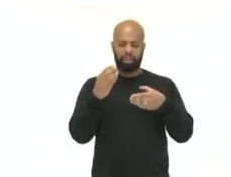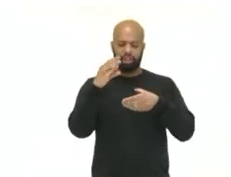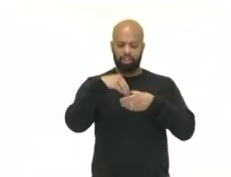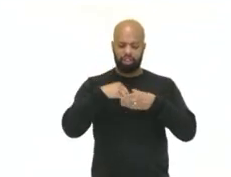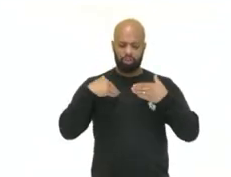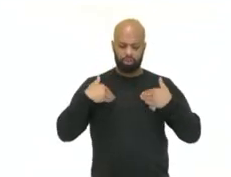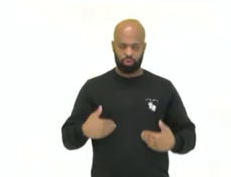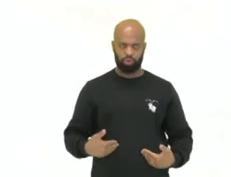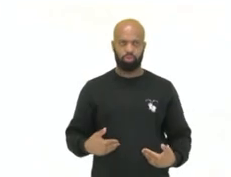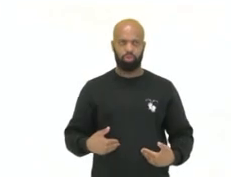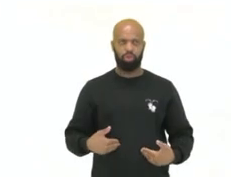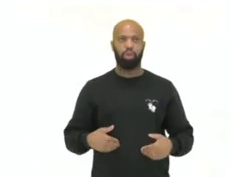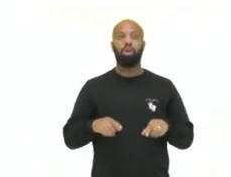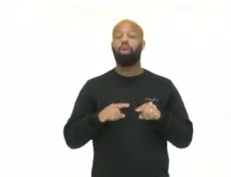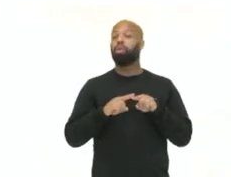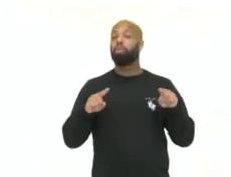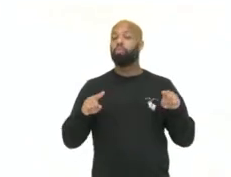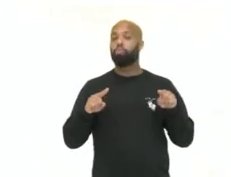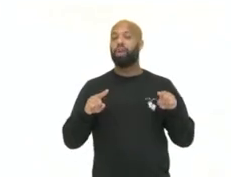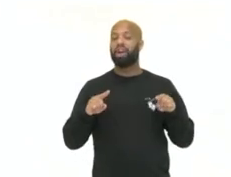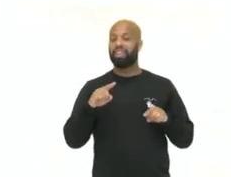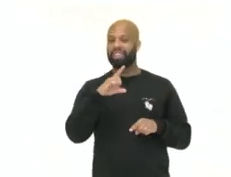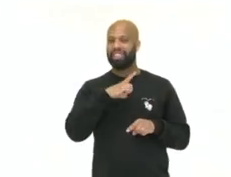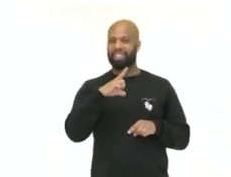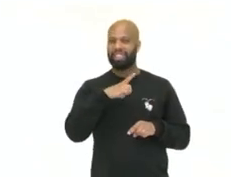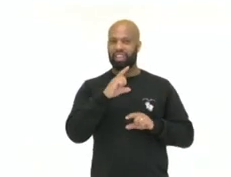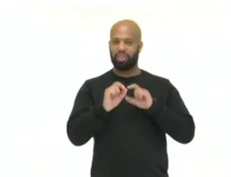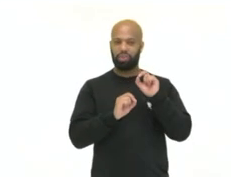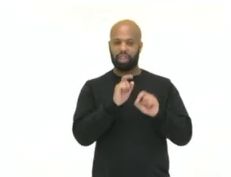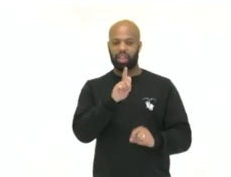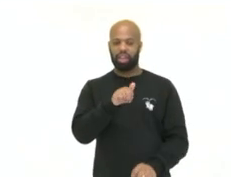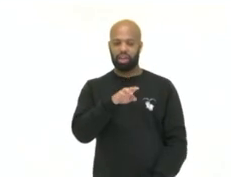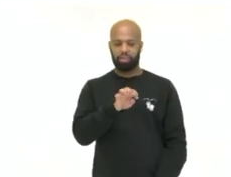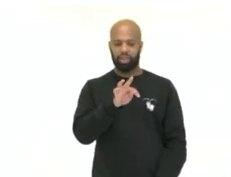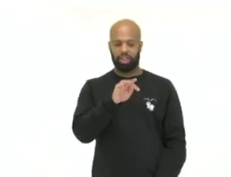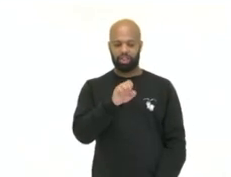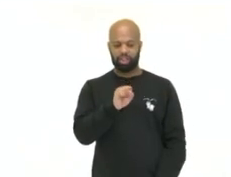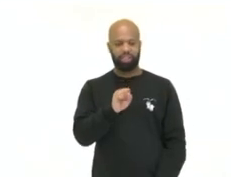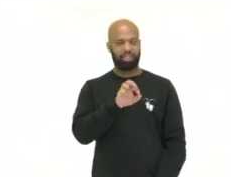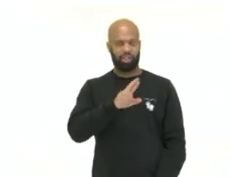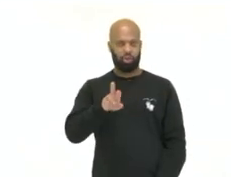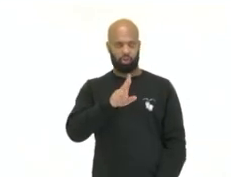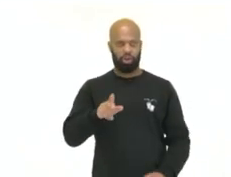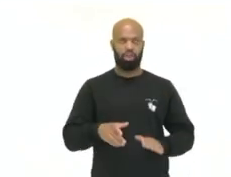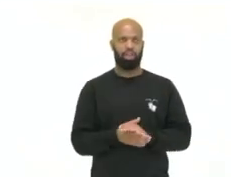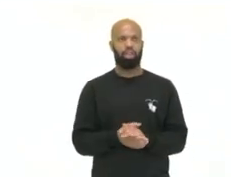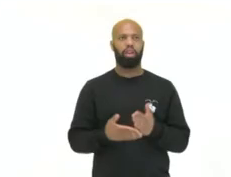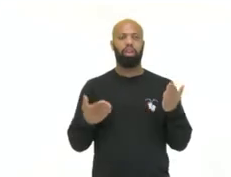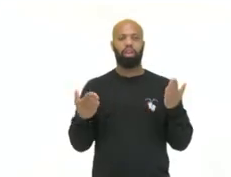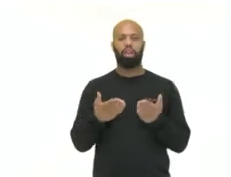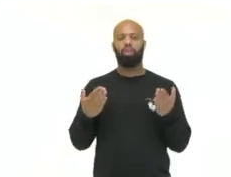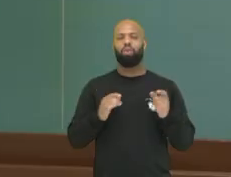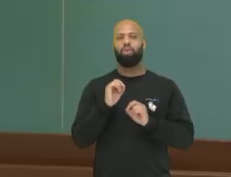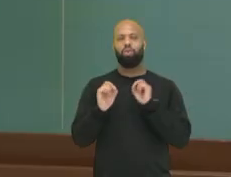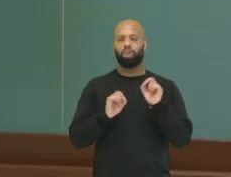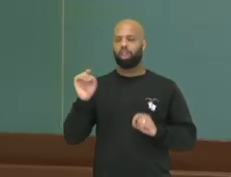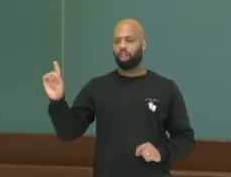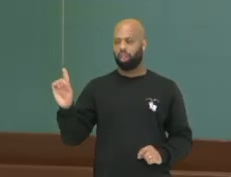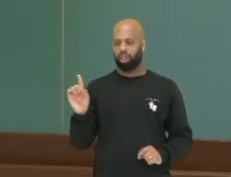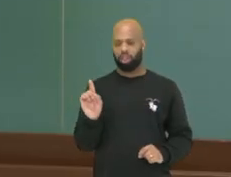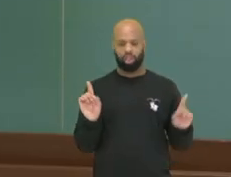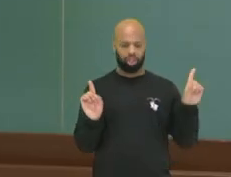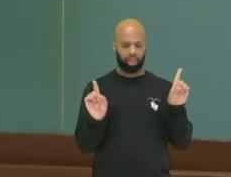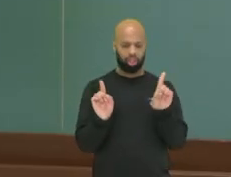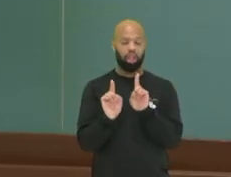menos nas células dos gametas. E aqui, os cromossomos homólogos,